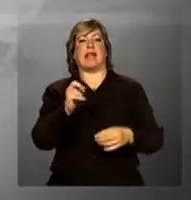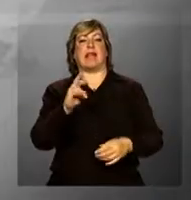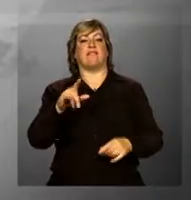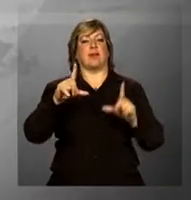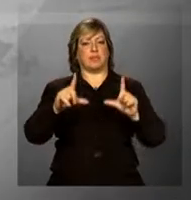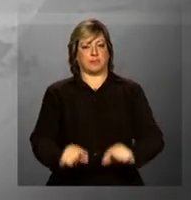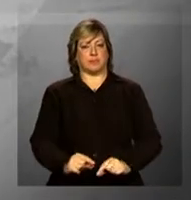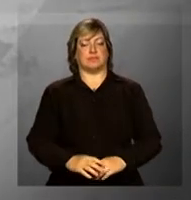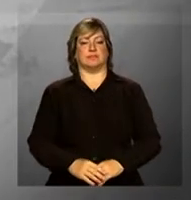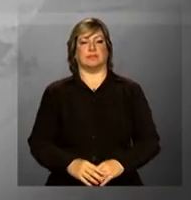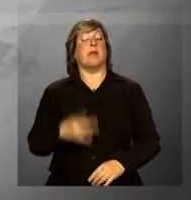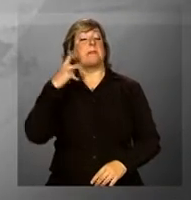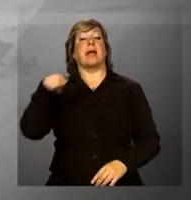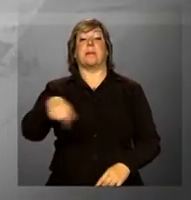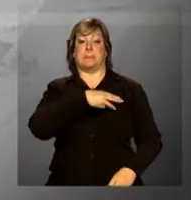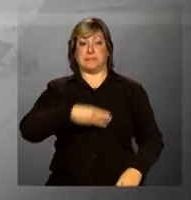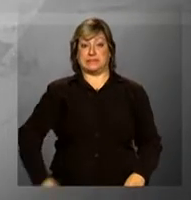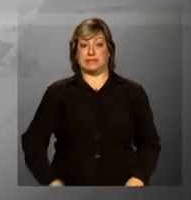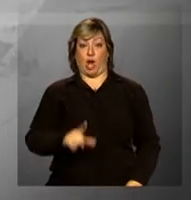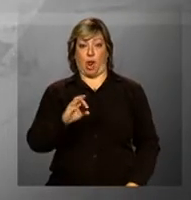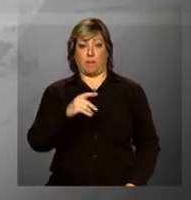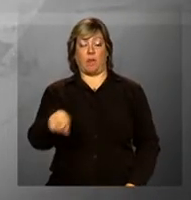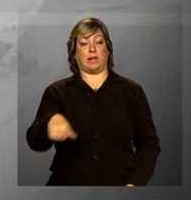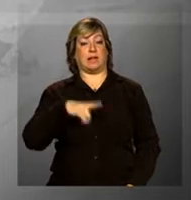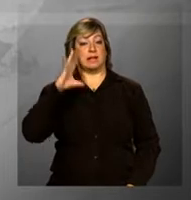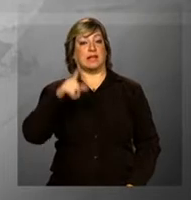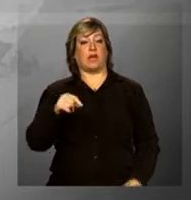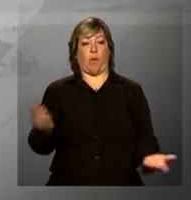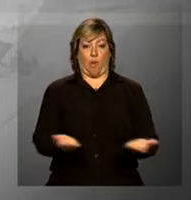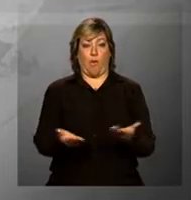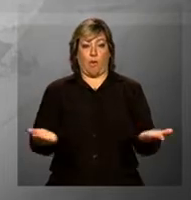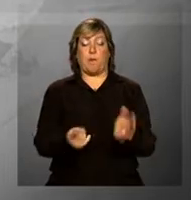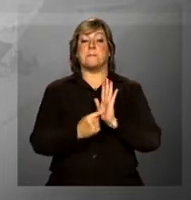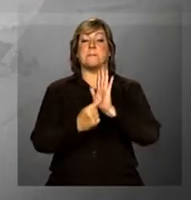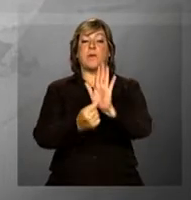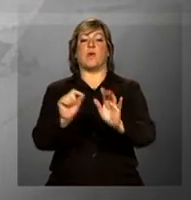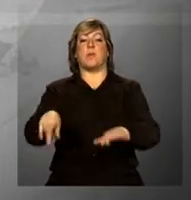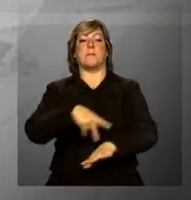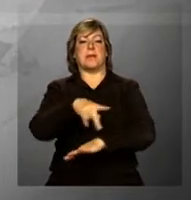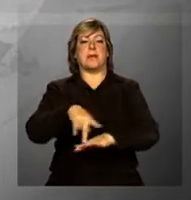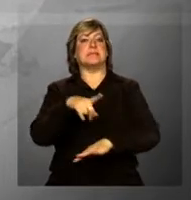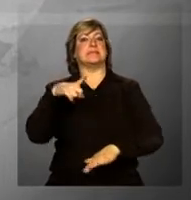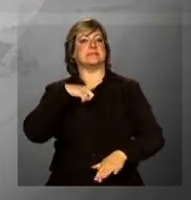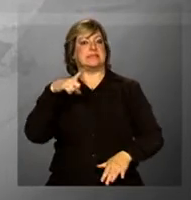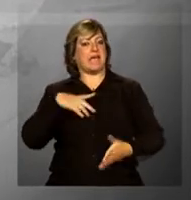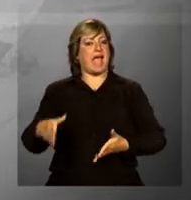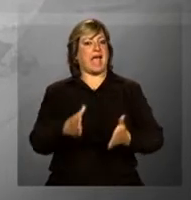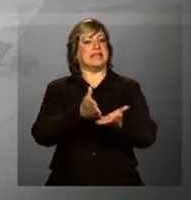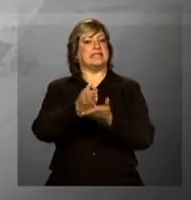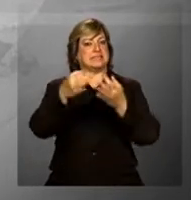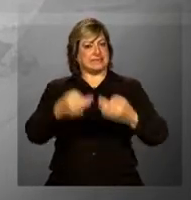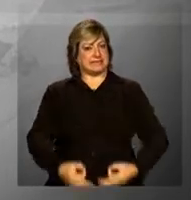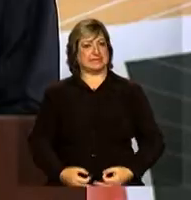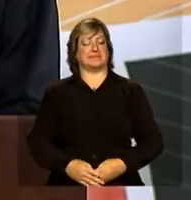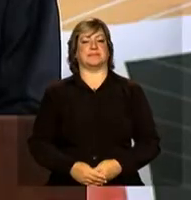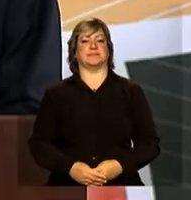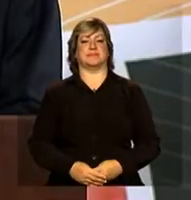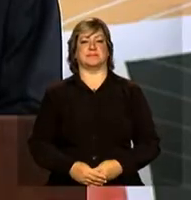Para o ministro Edson Lubão, a decisão de hoje mostra que o país está no caminho certo.